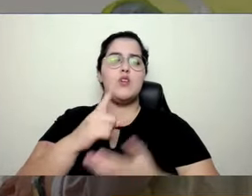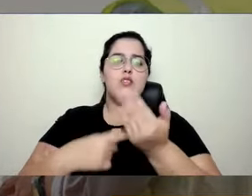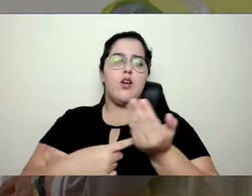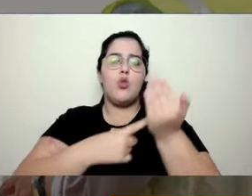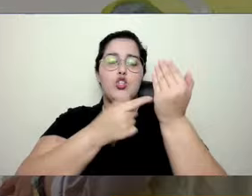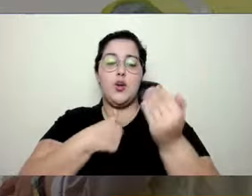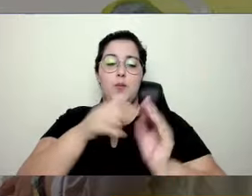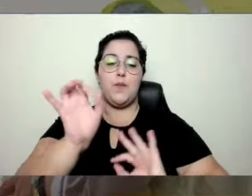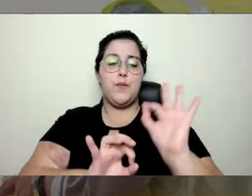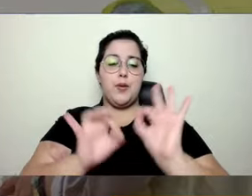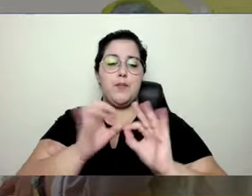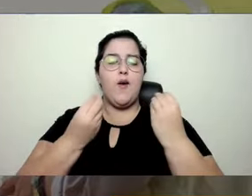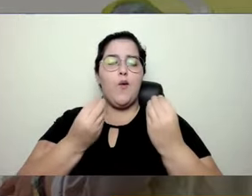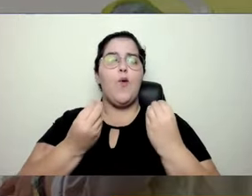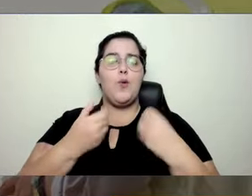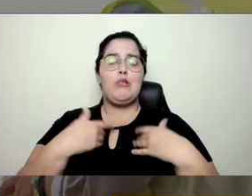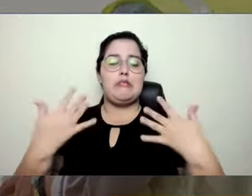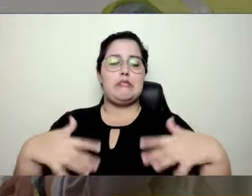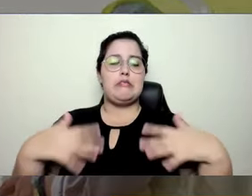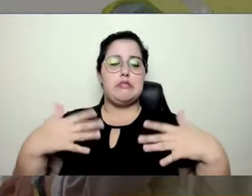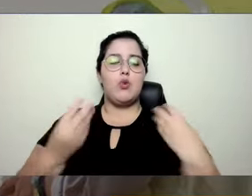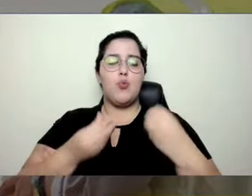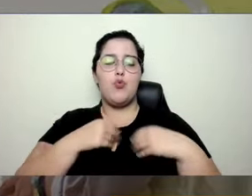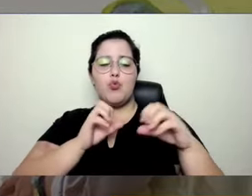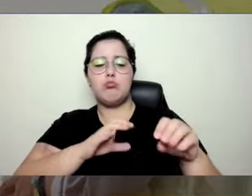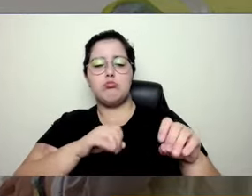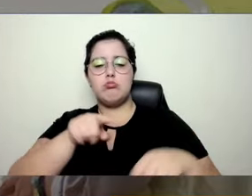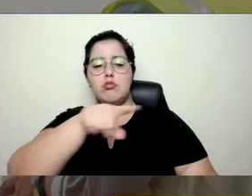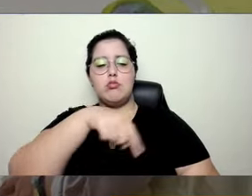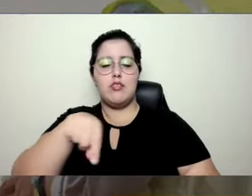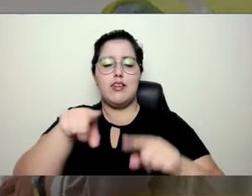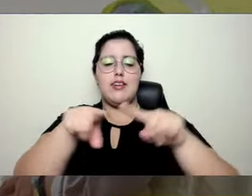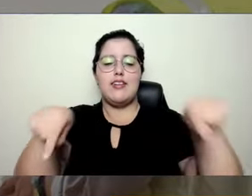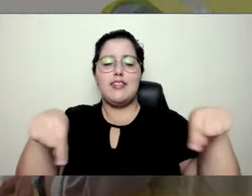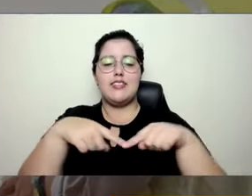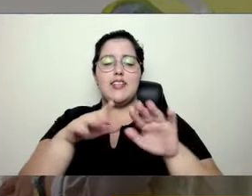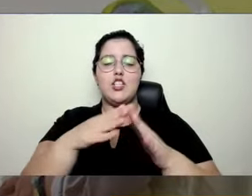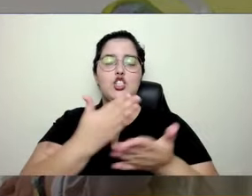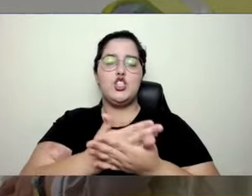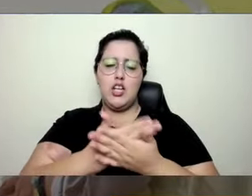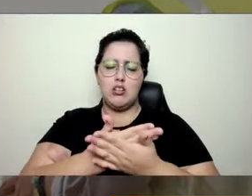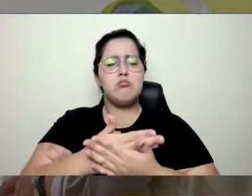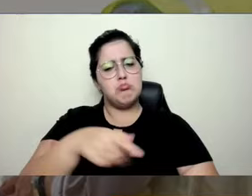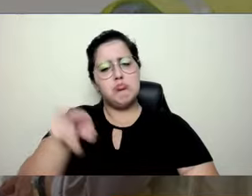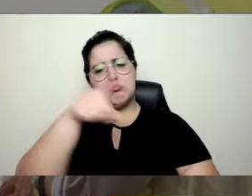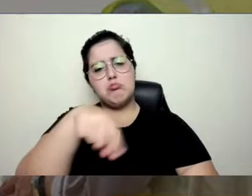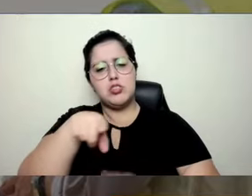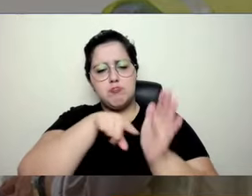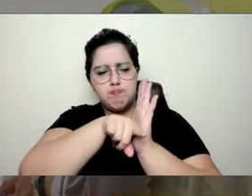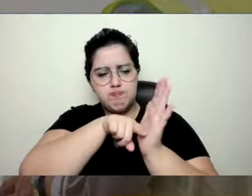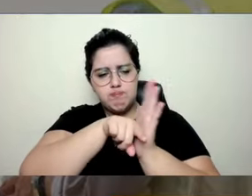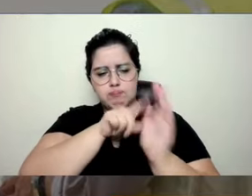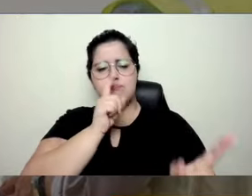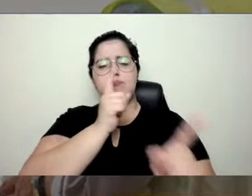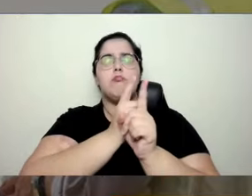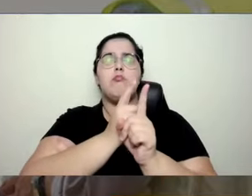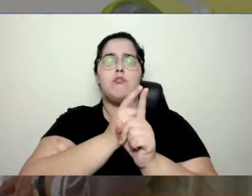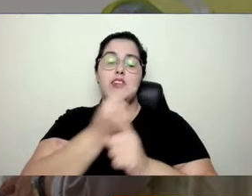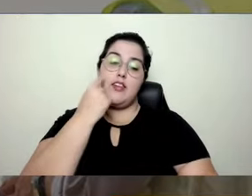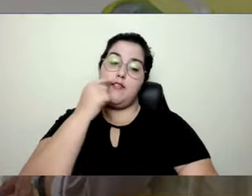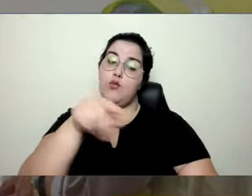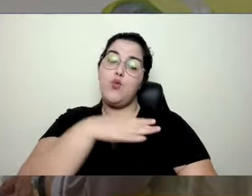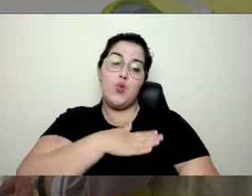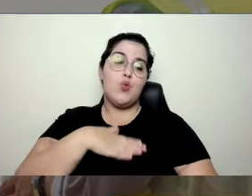preparar para levar isso para a sala de aula? Hoje, o conhecimento está na rede. Precisa ver como é que você gosta de aprender.